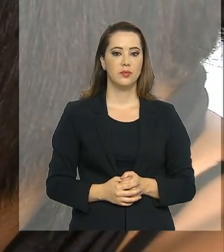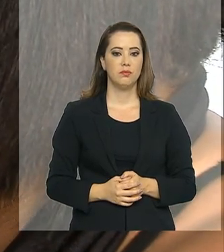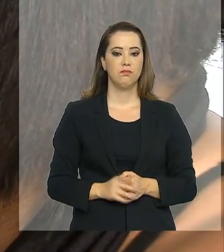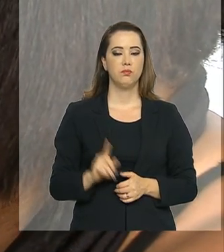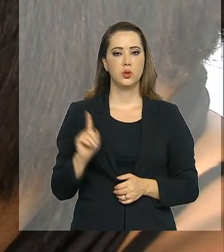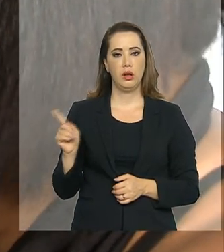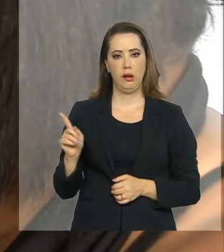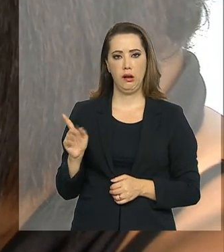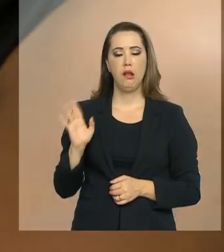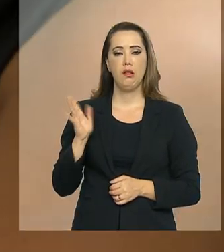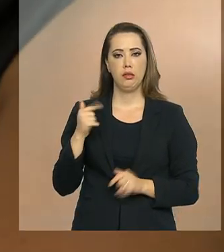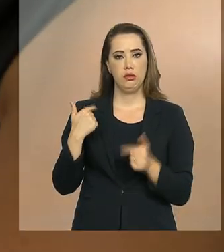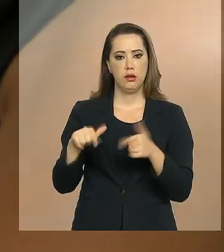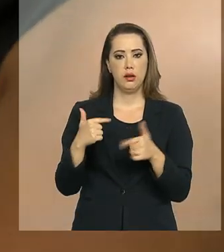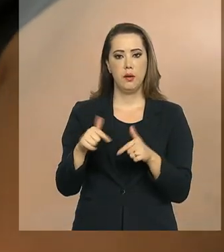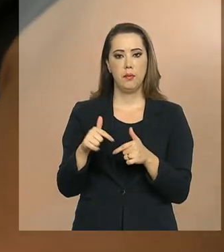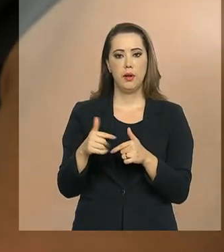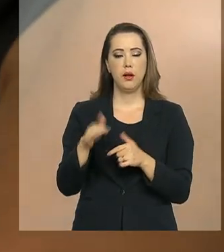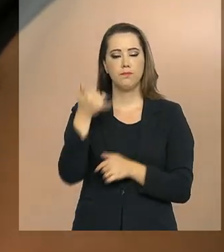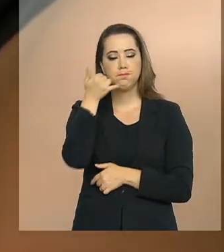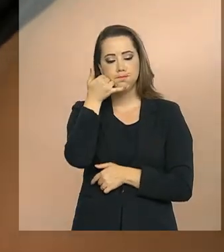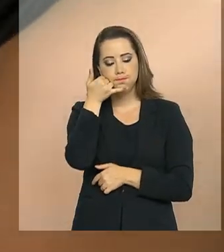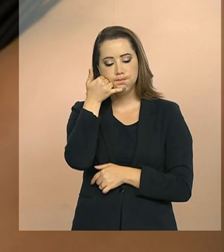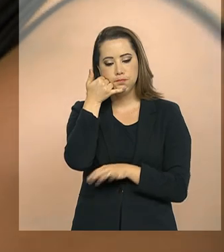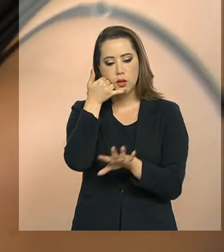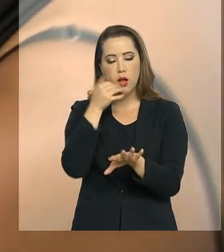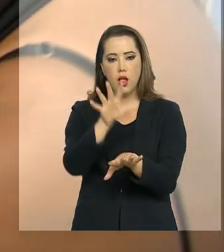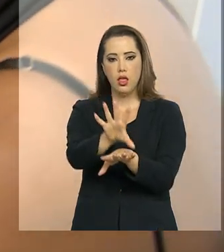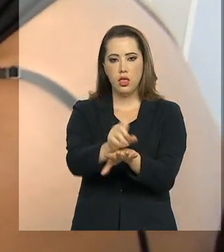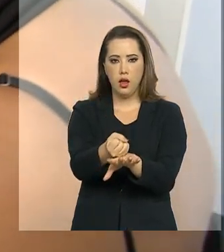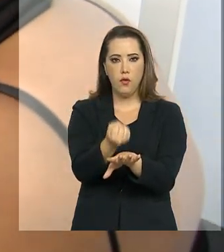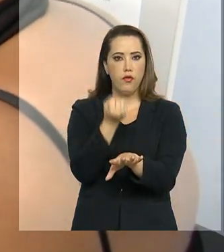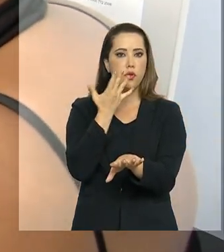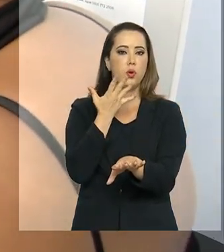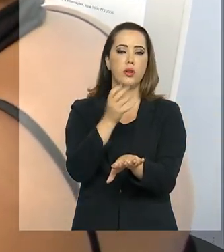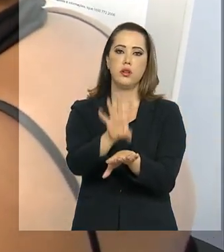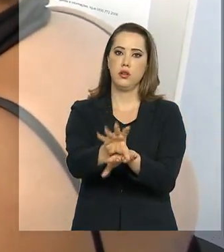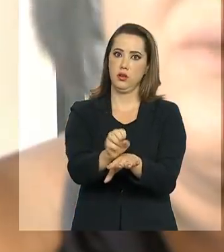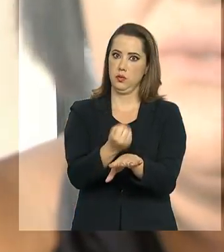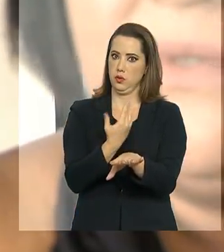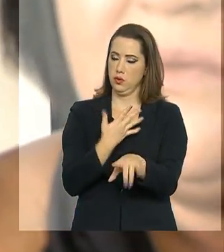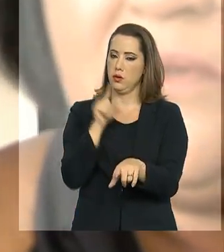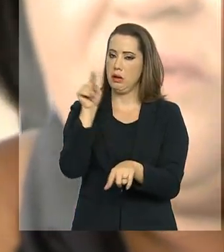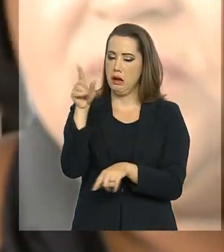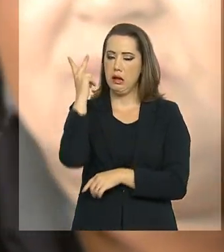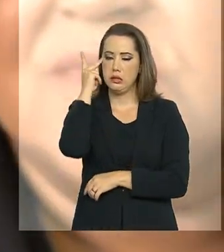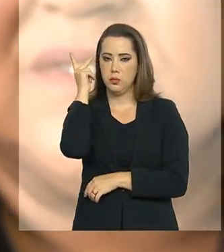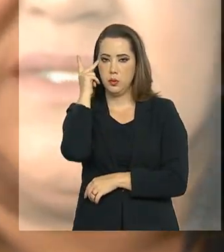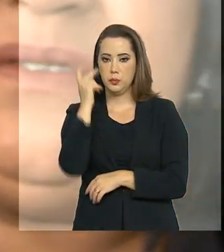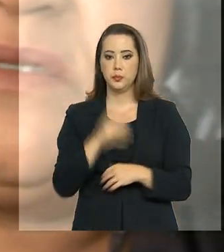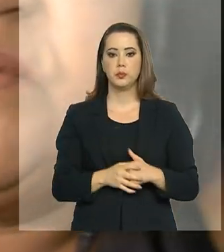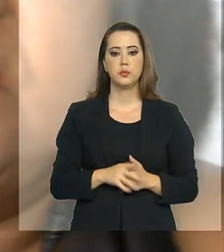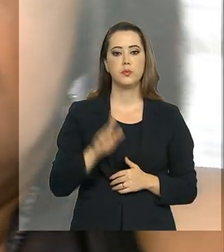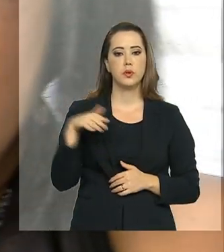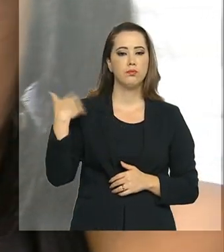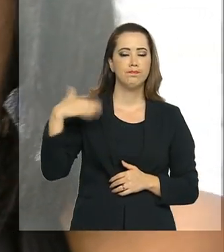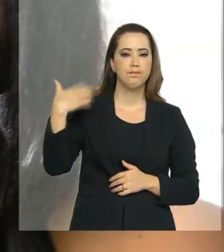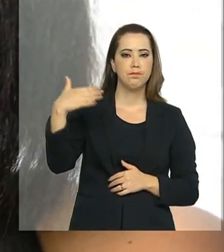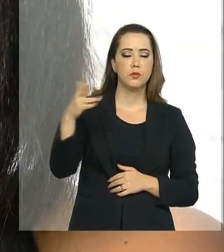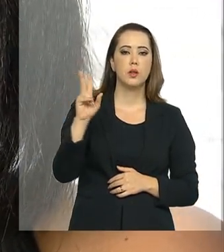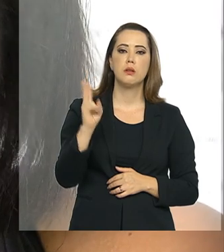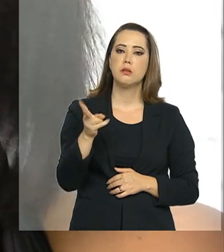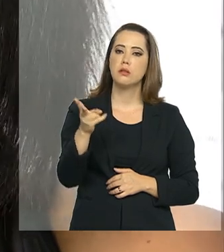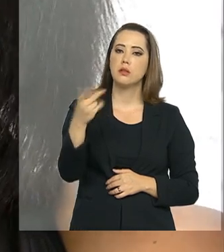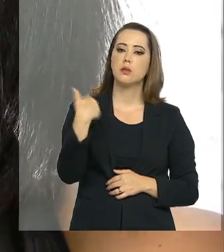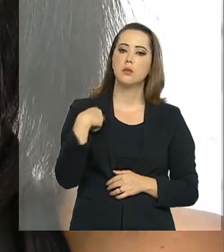Tereza Cristina trabalha atendendo reclamações de usuários do Sistema de Saúde de Guarulhos, na Grande São Paulo. Nos últimos tempos,